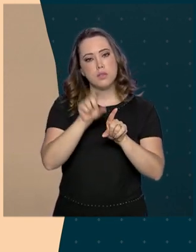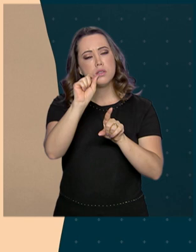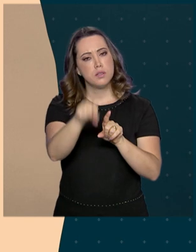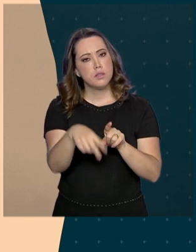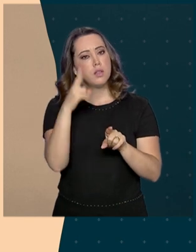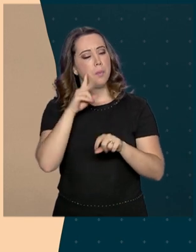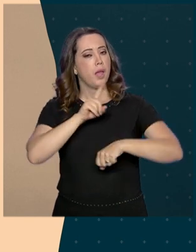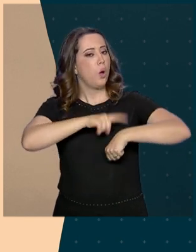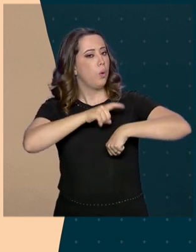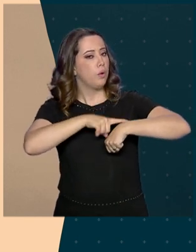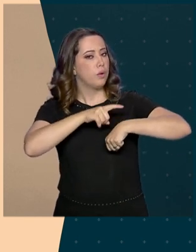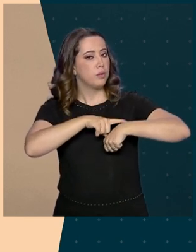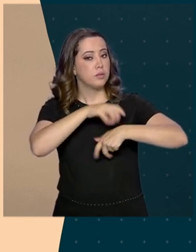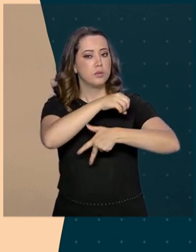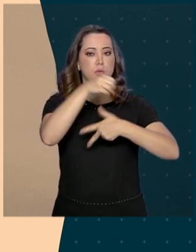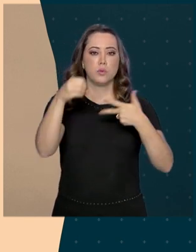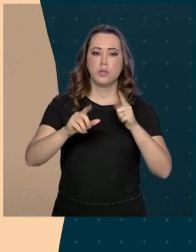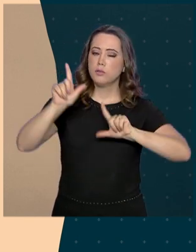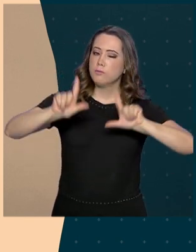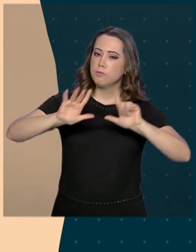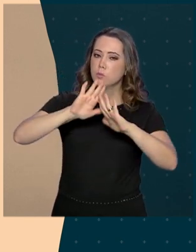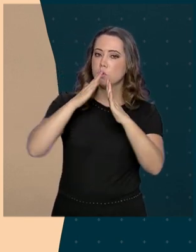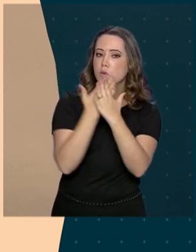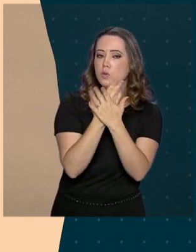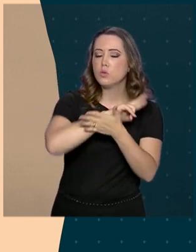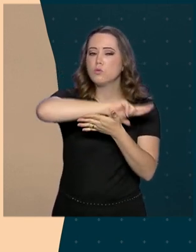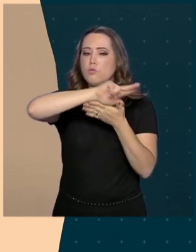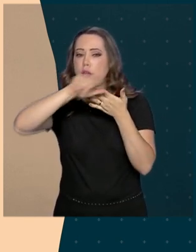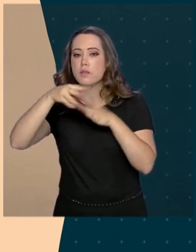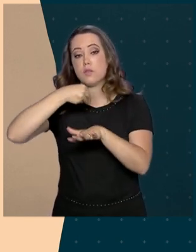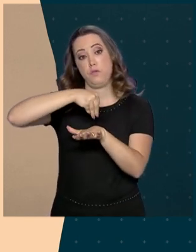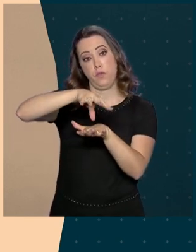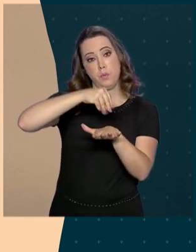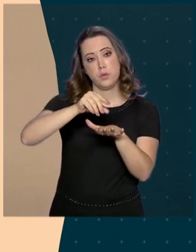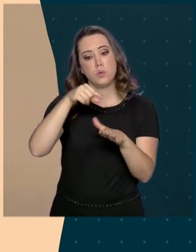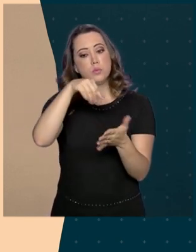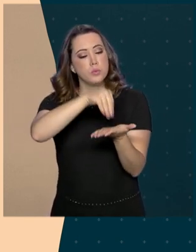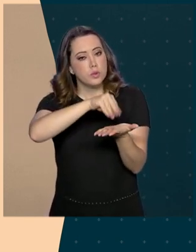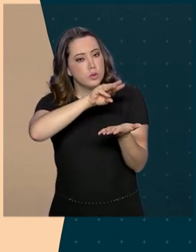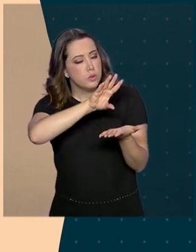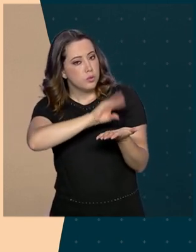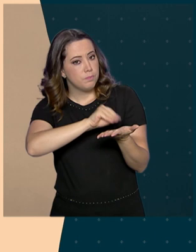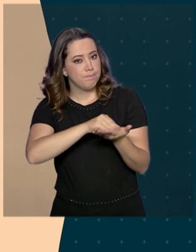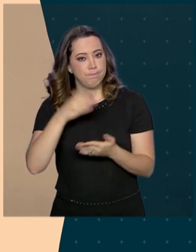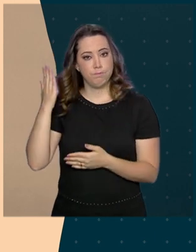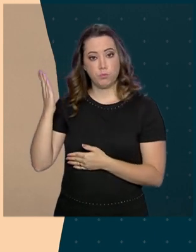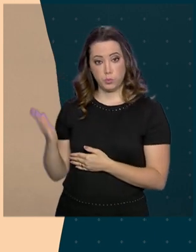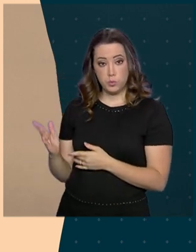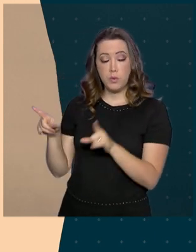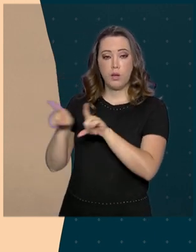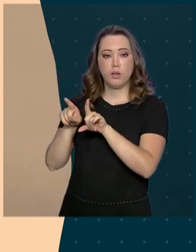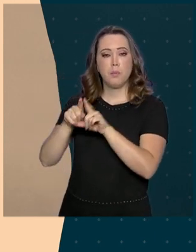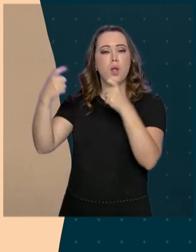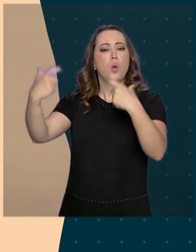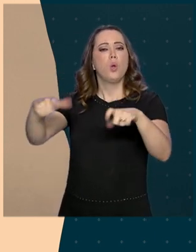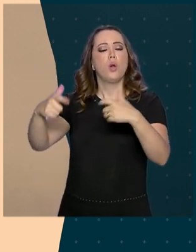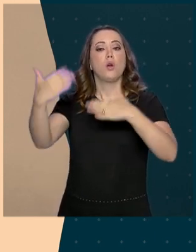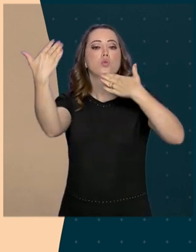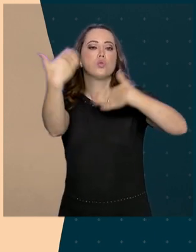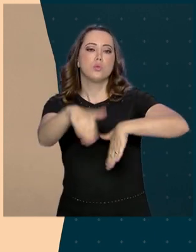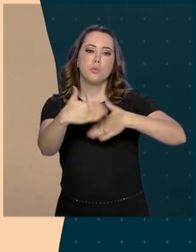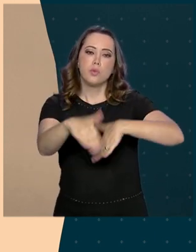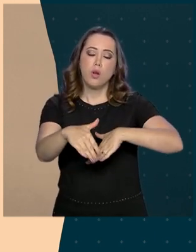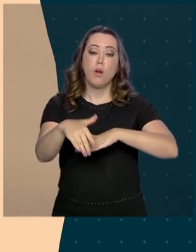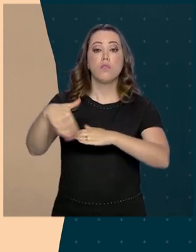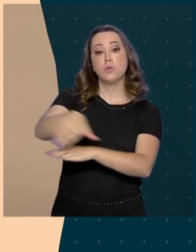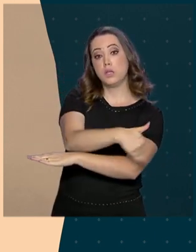programa Hora do Enem da TV Escola, entre outras informações. No aplicativo estará disponível também o local de prova, com